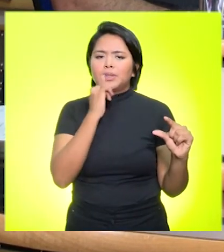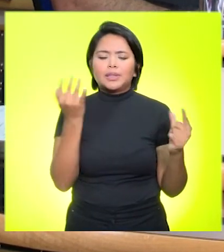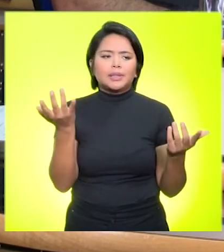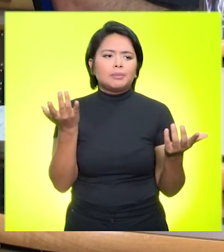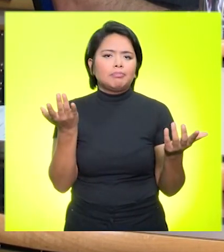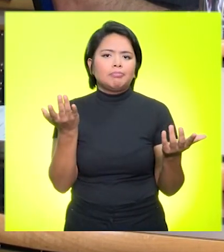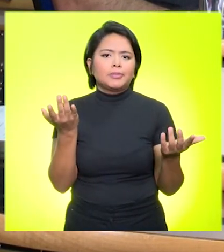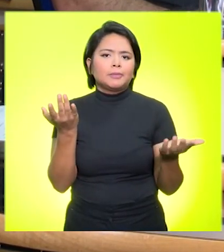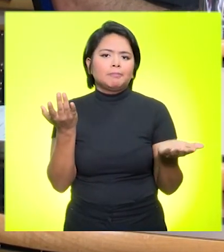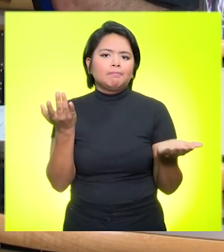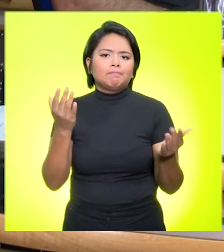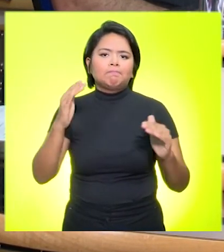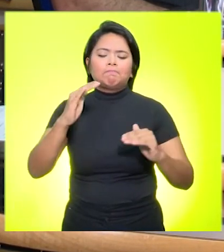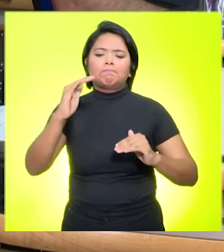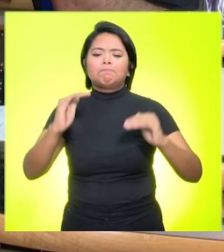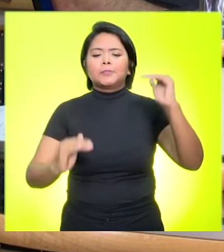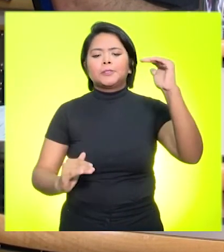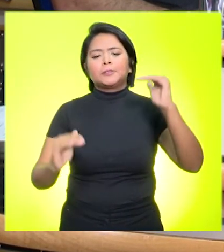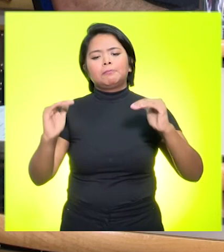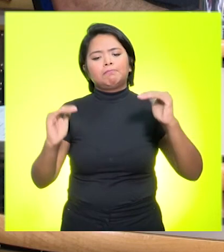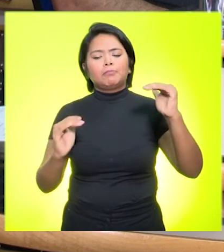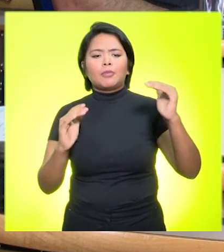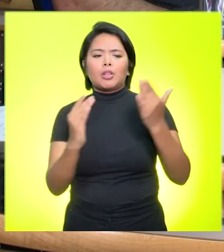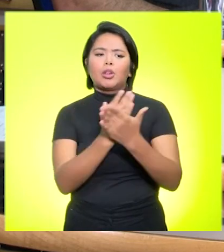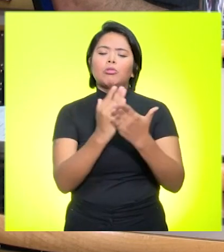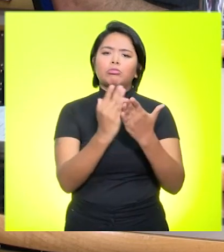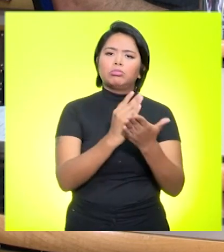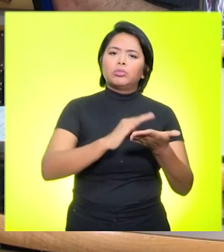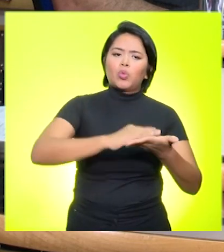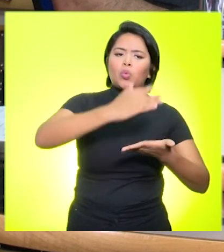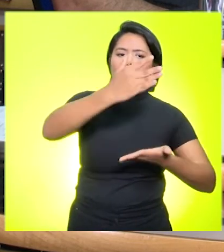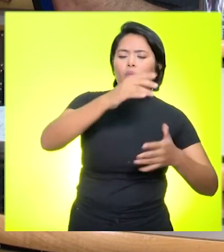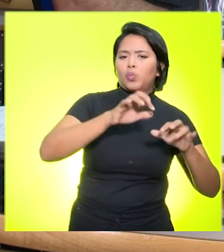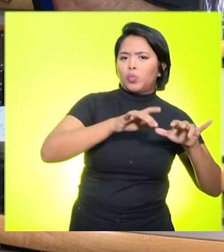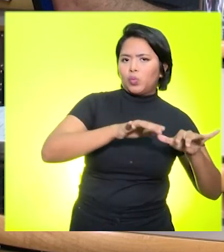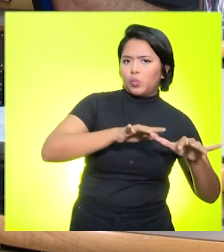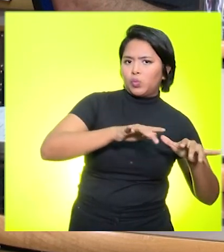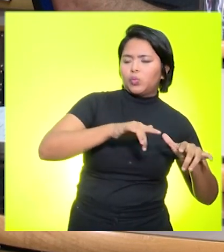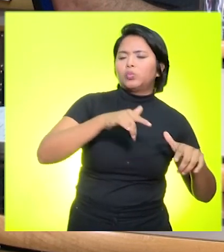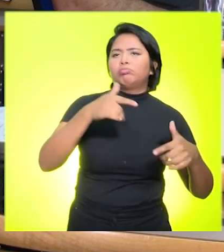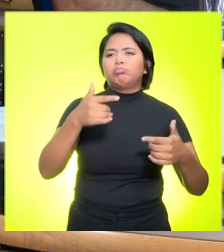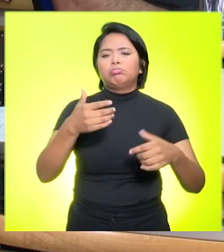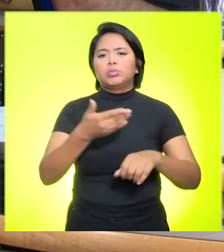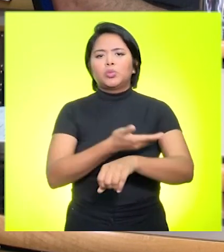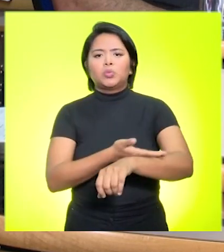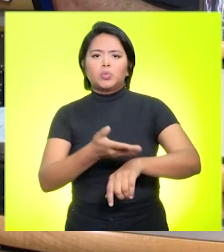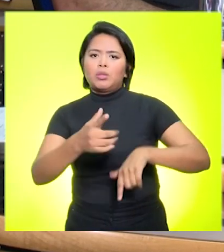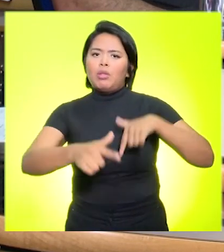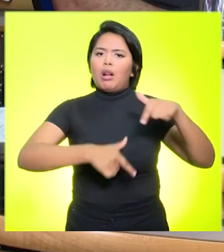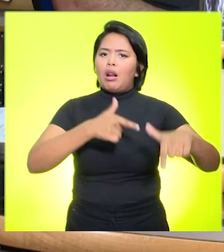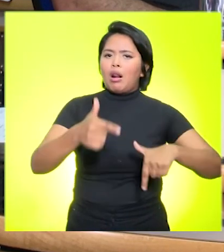que têm todas aquelas condições de ter o computador em casa, de poder trabalhar numa comodidade do...